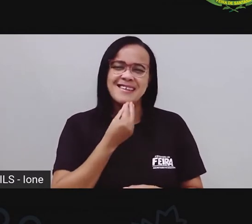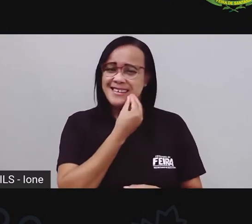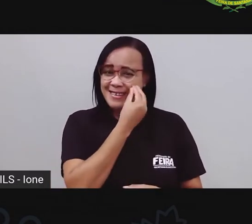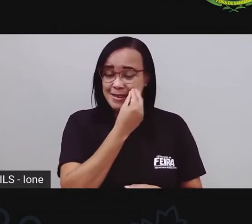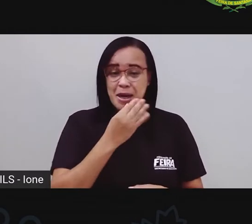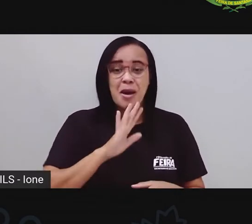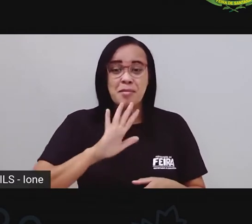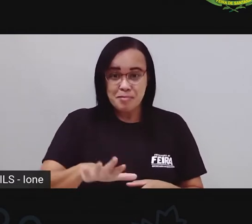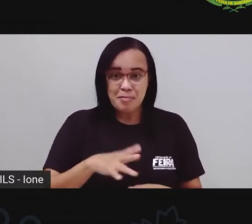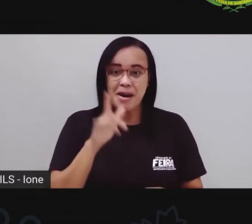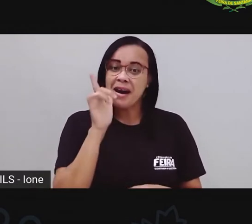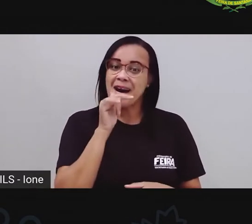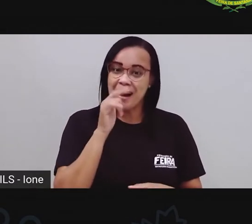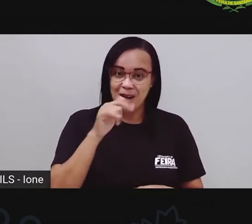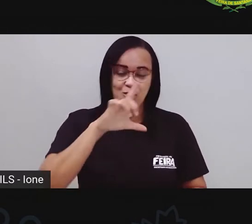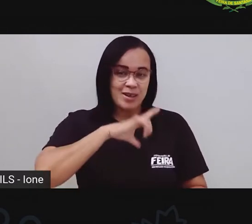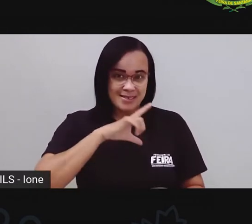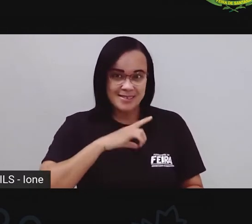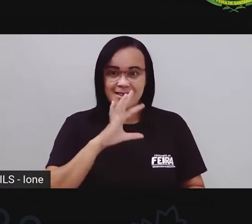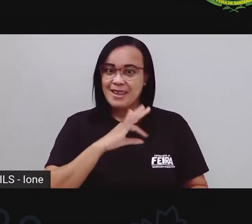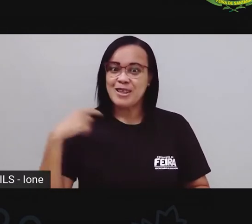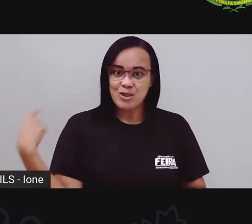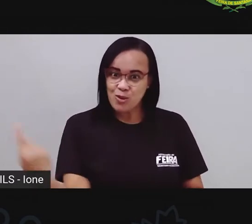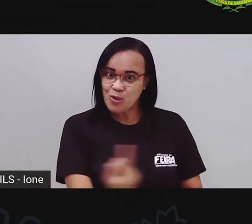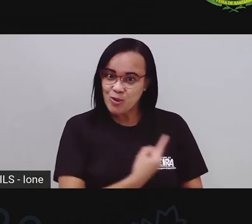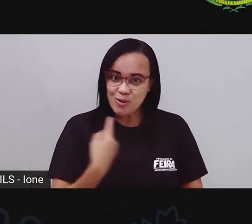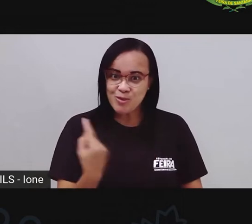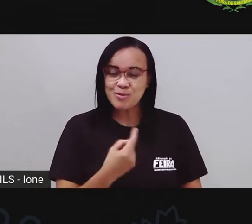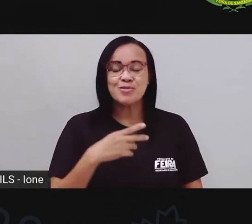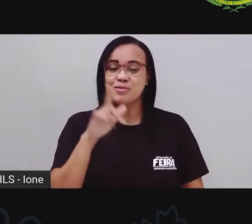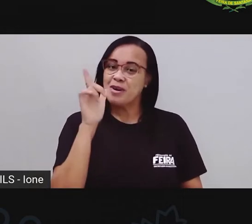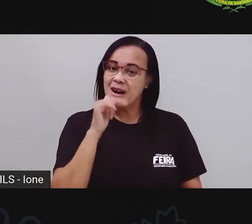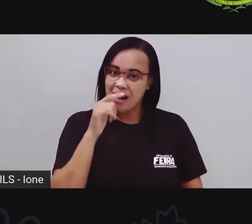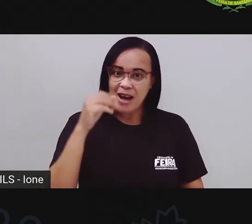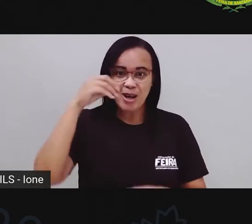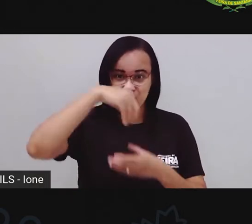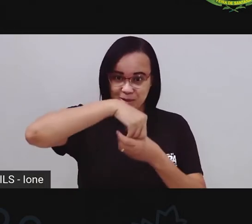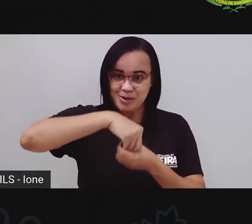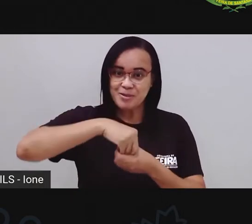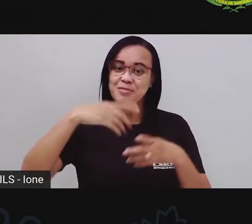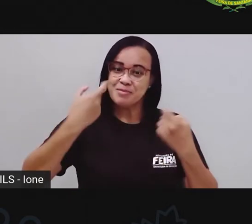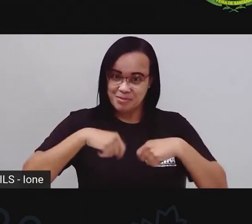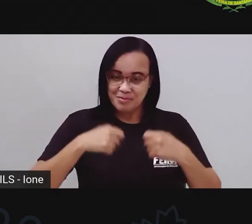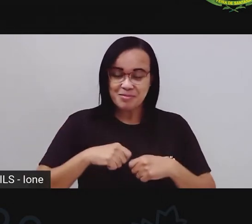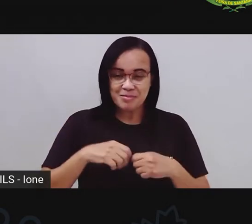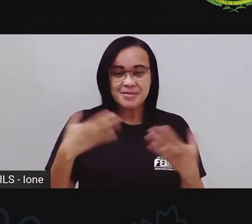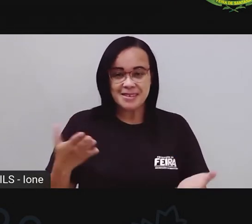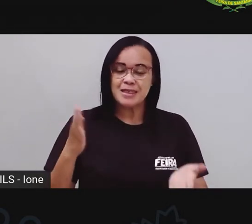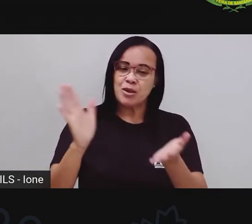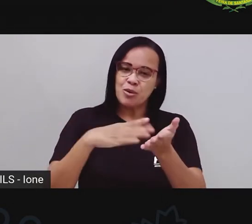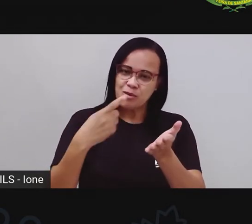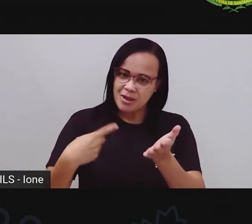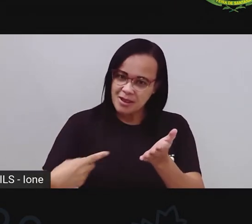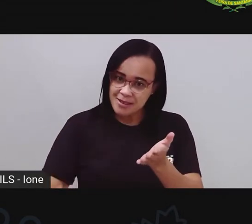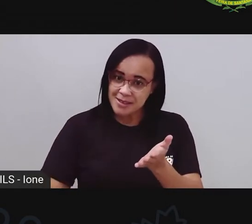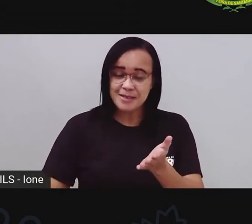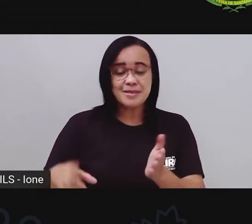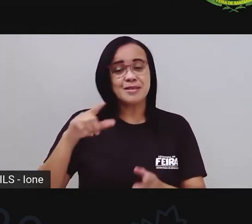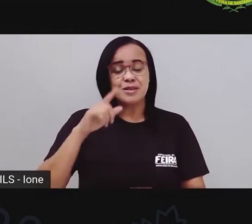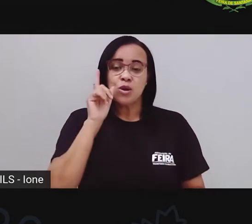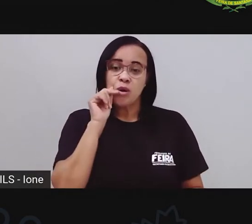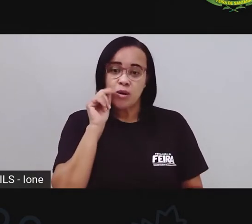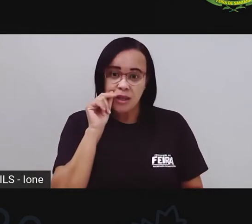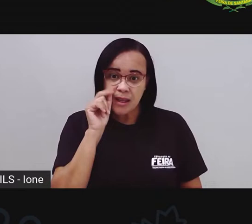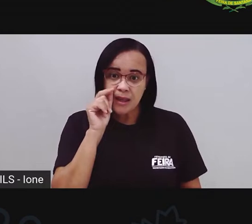Água, tá todo mundo hidratado. Bom, o caderninho tá aí, o lápis também, todo